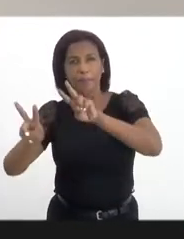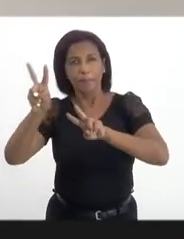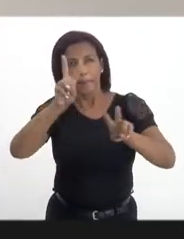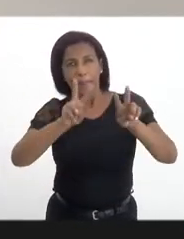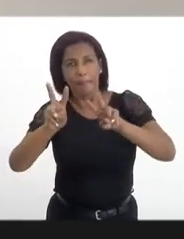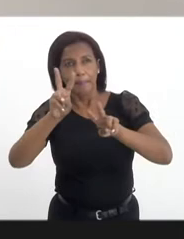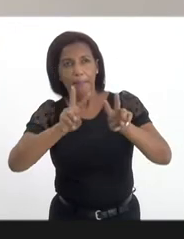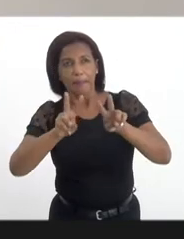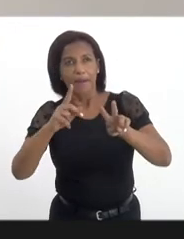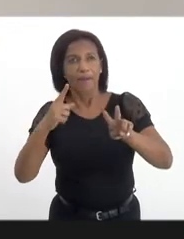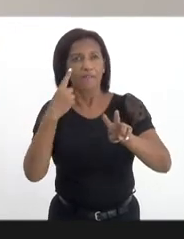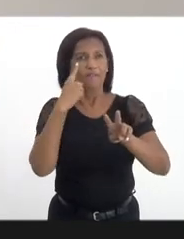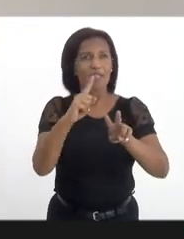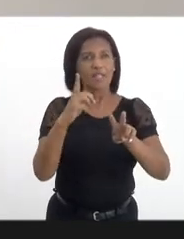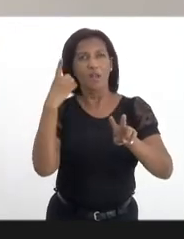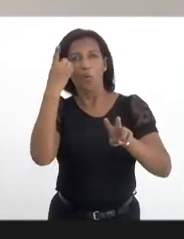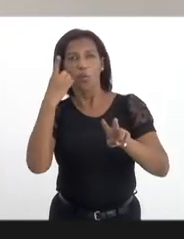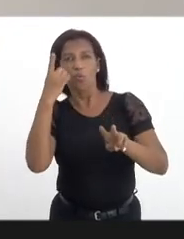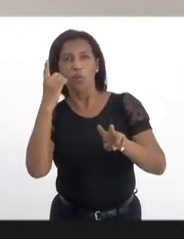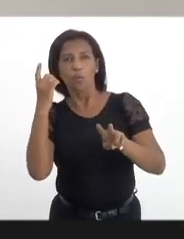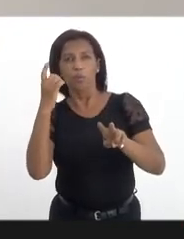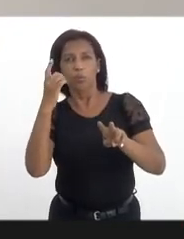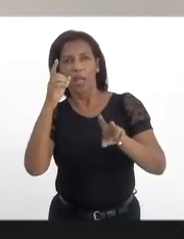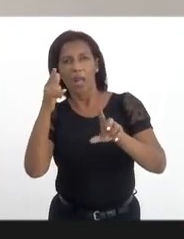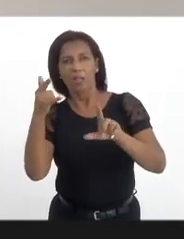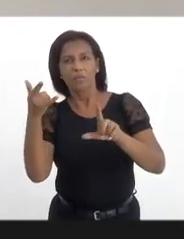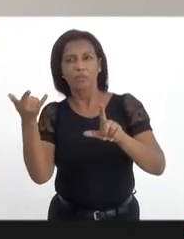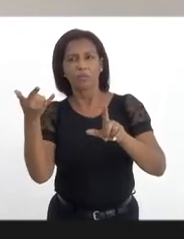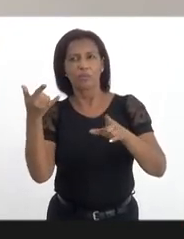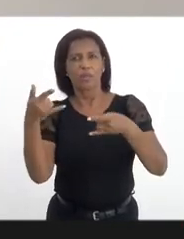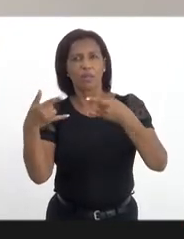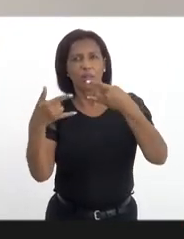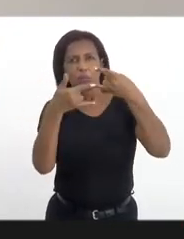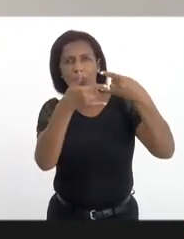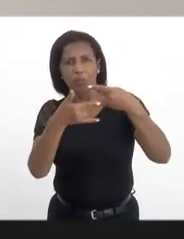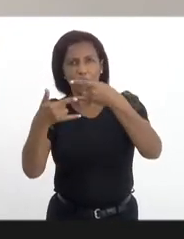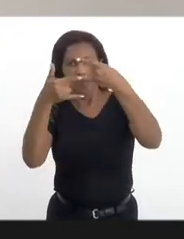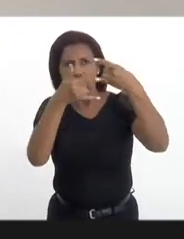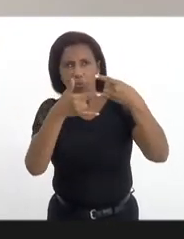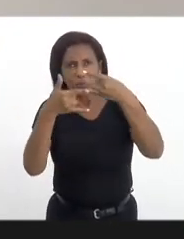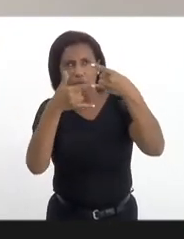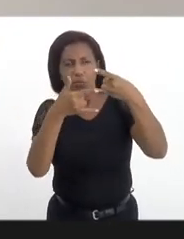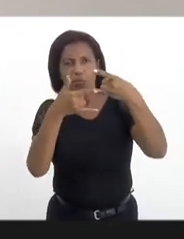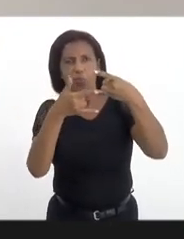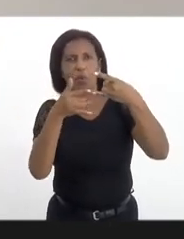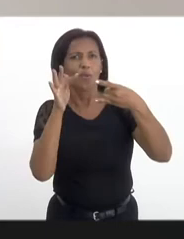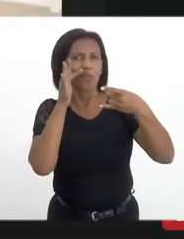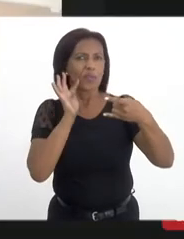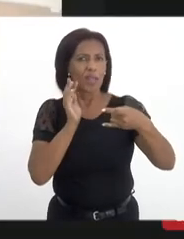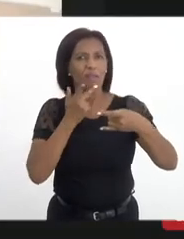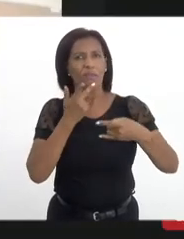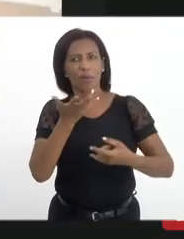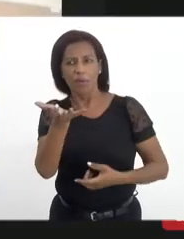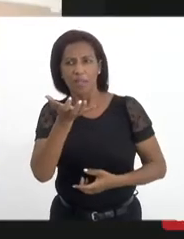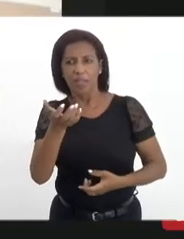parlamentar online. O deputado Flávio Serafim havia posicionado o que ele gostaria de falar